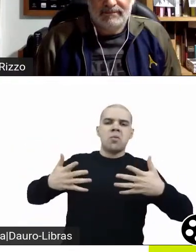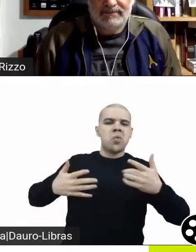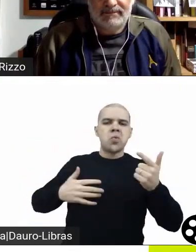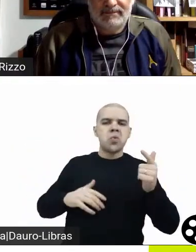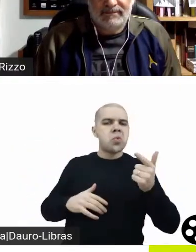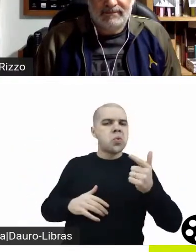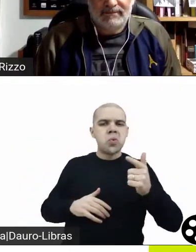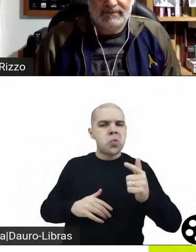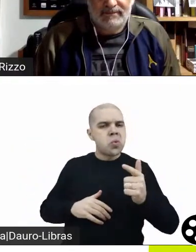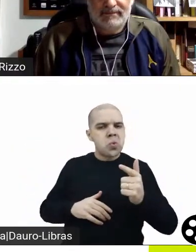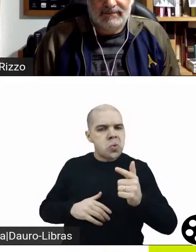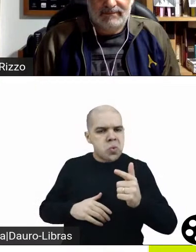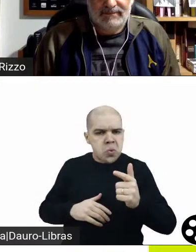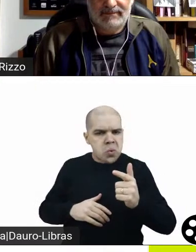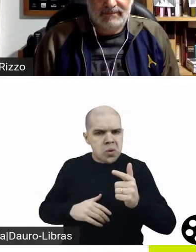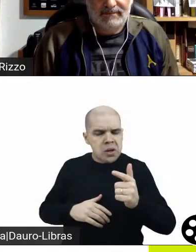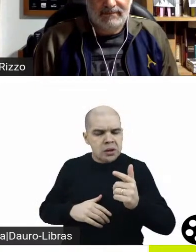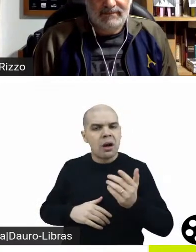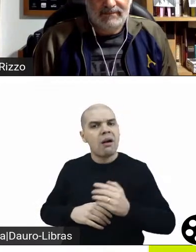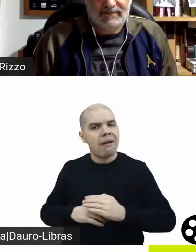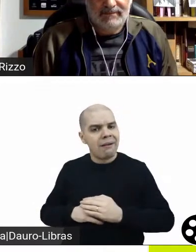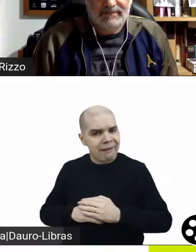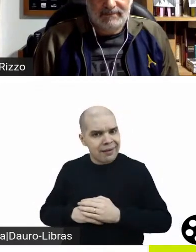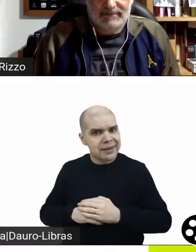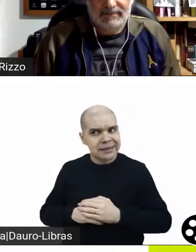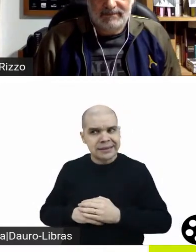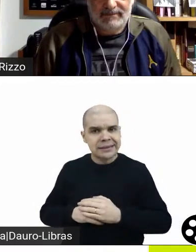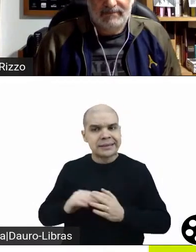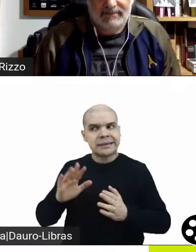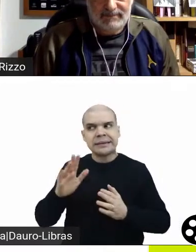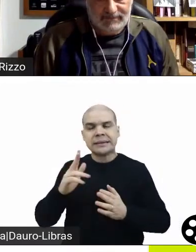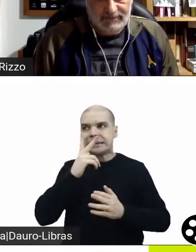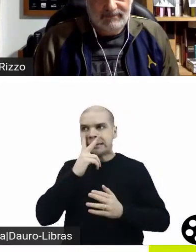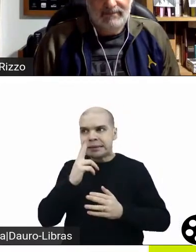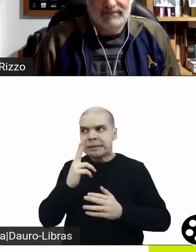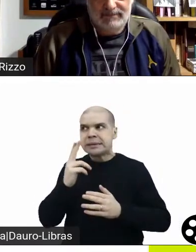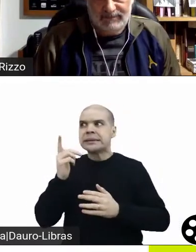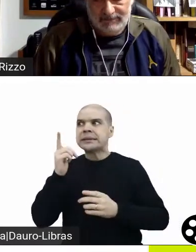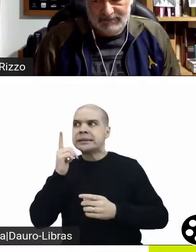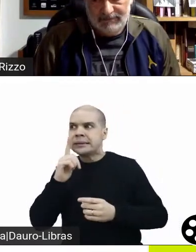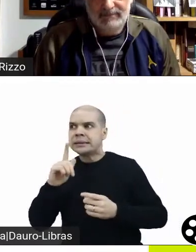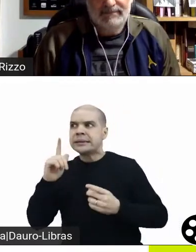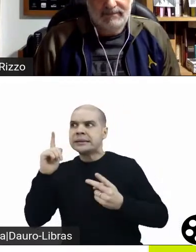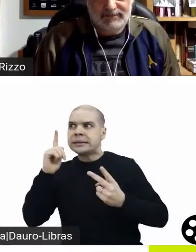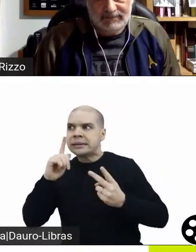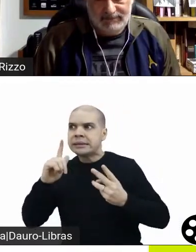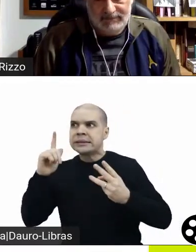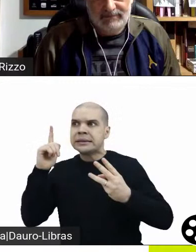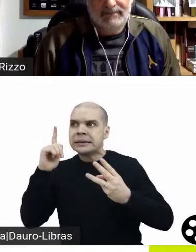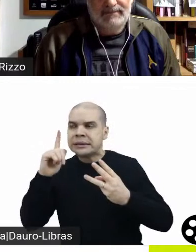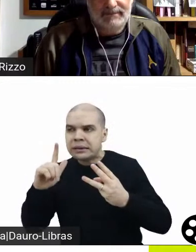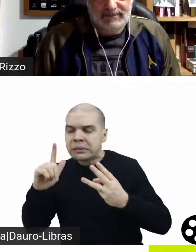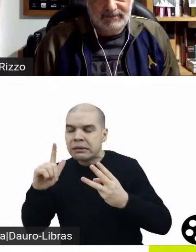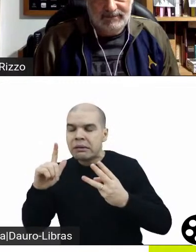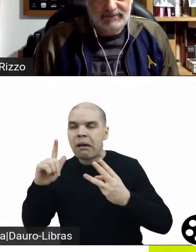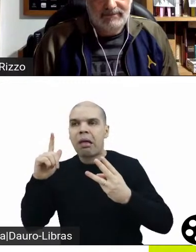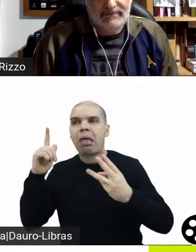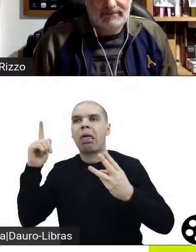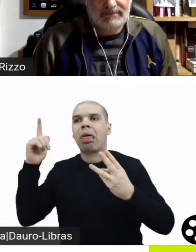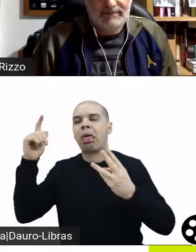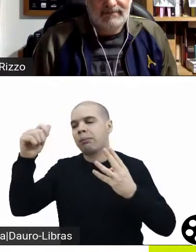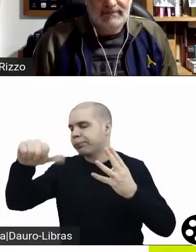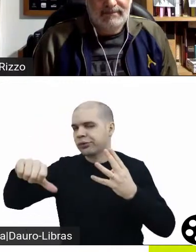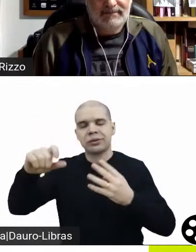vêm com uma impossibilidade de errar. É basicamente assim, você não pode errar nada. Lá dos Estados Unidos tem uma política